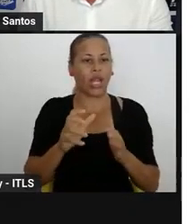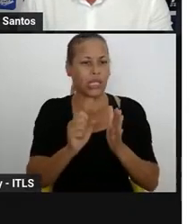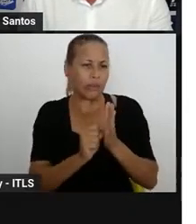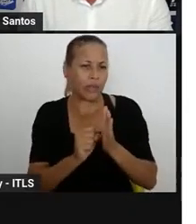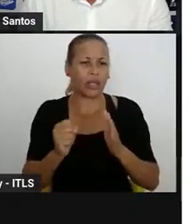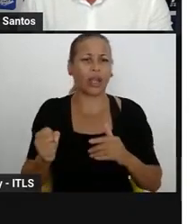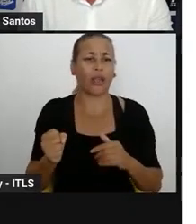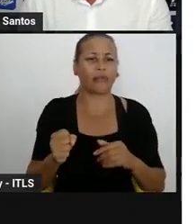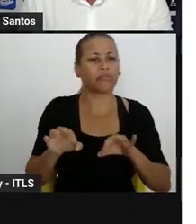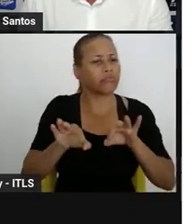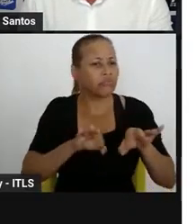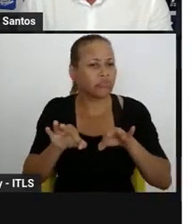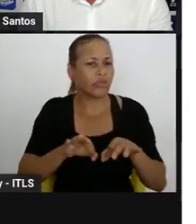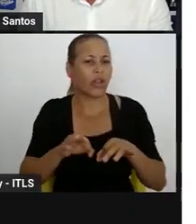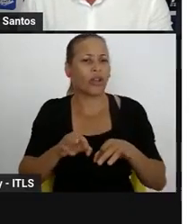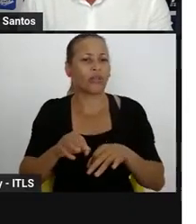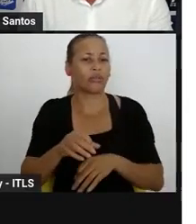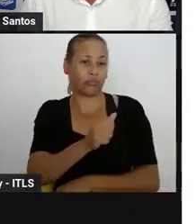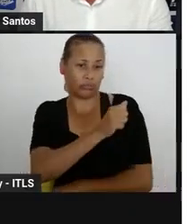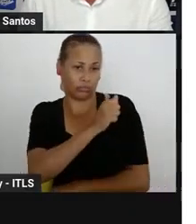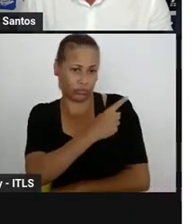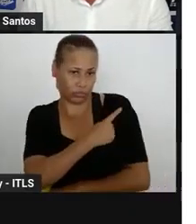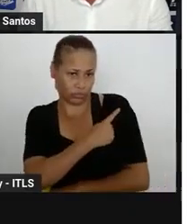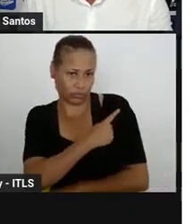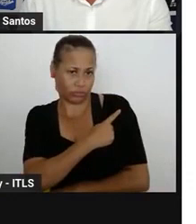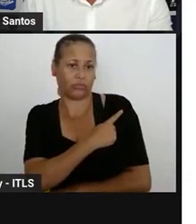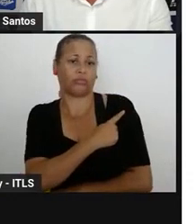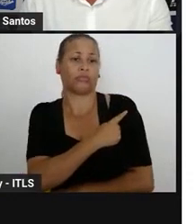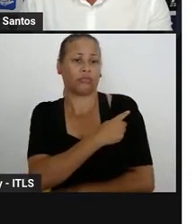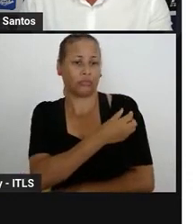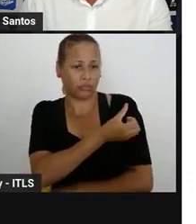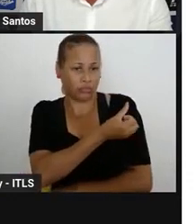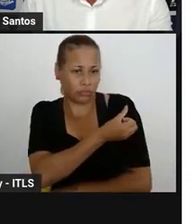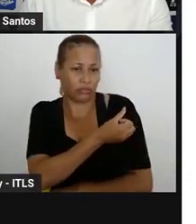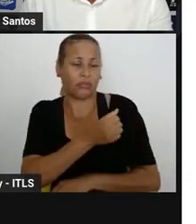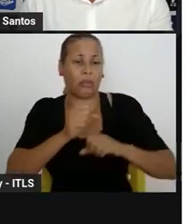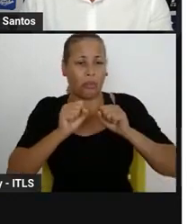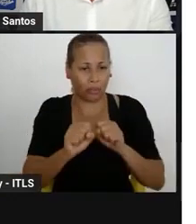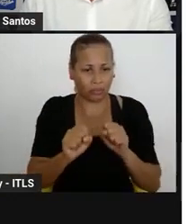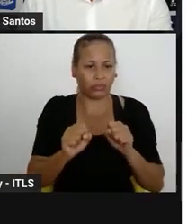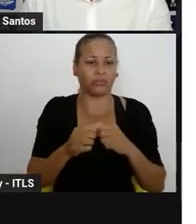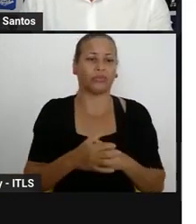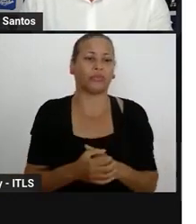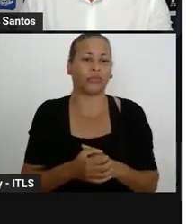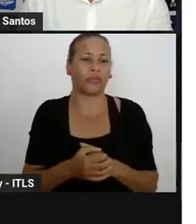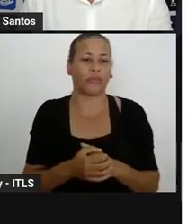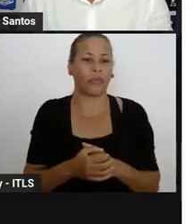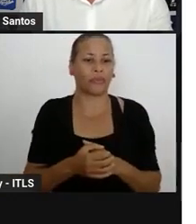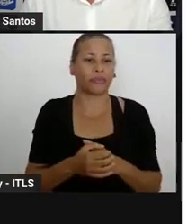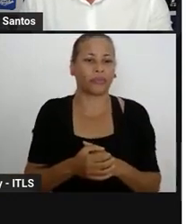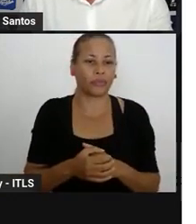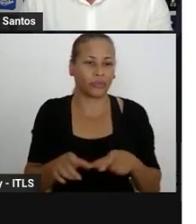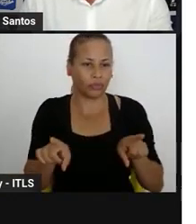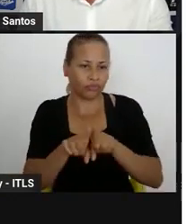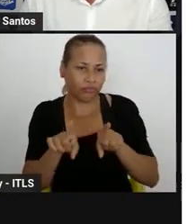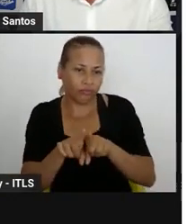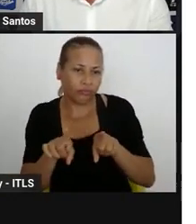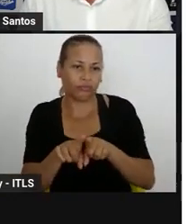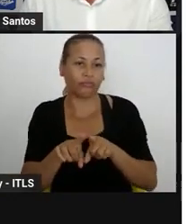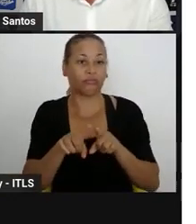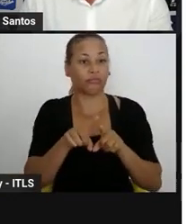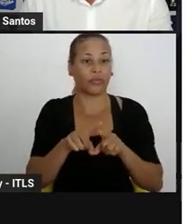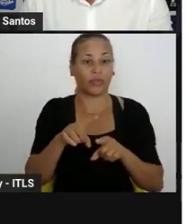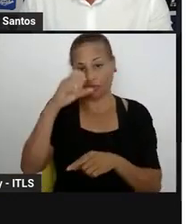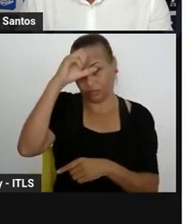para o ensino fundamental, anos iniciais e anos finais. Você vai ter educação ambiental e